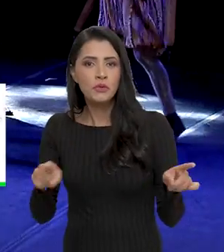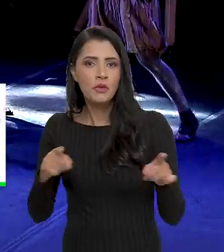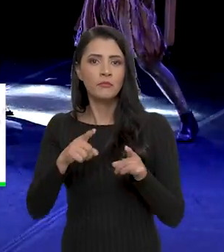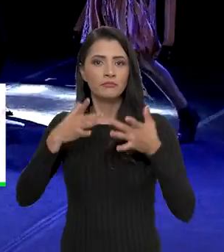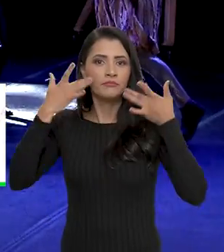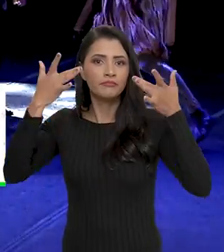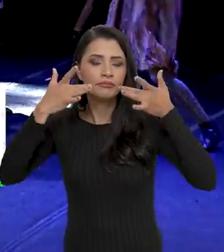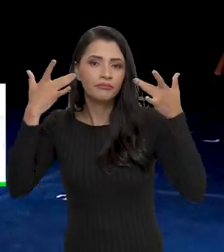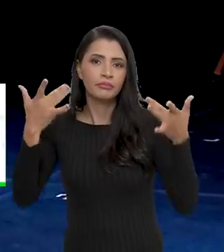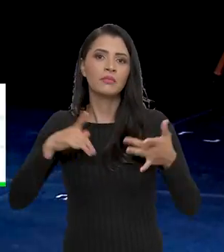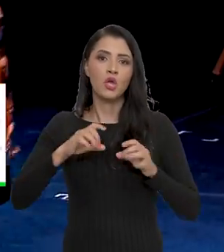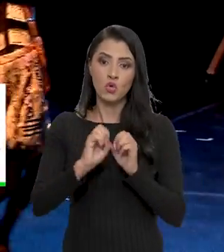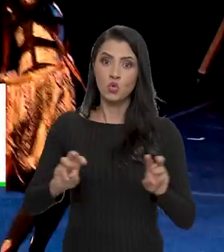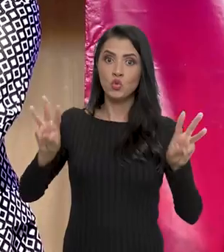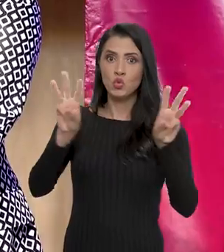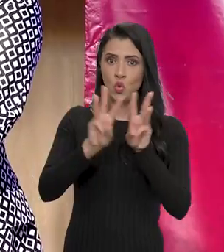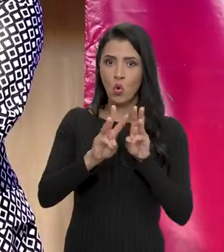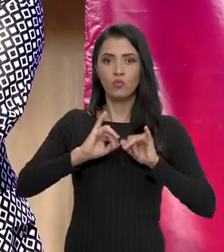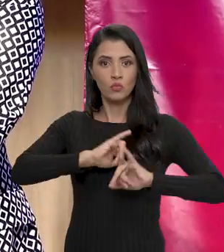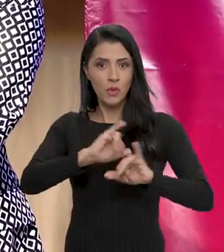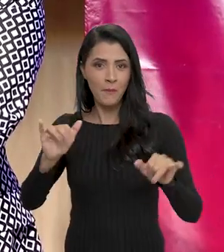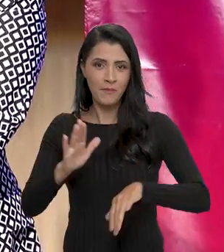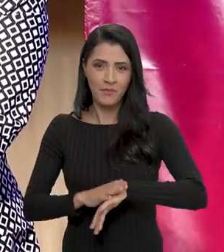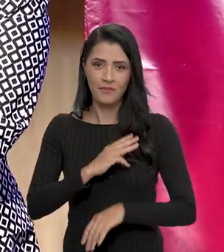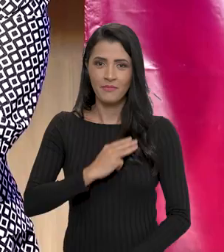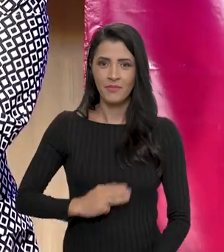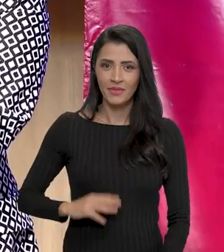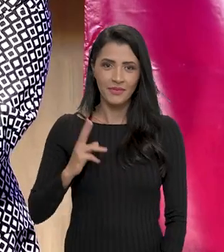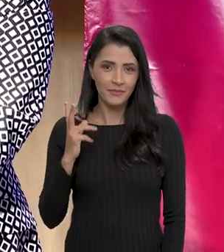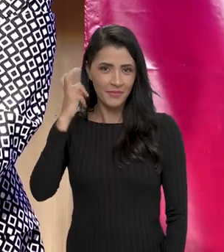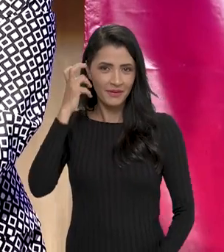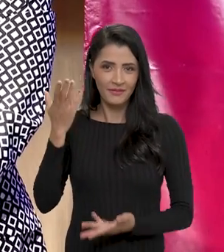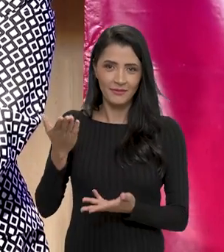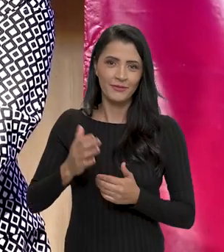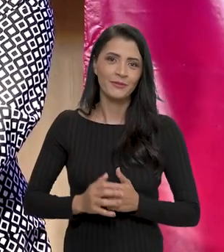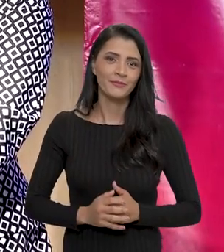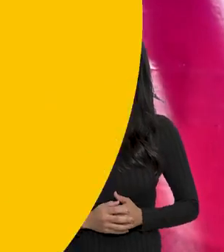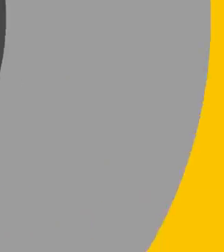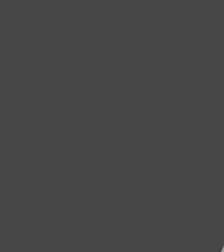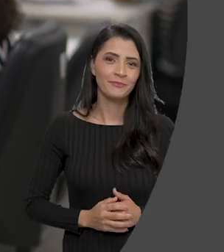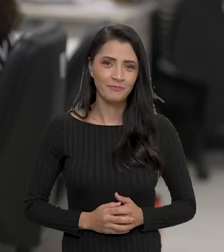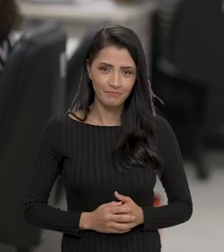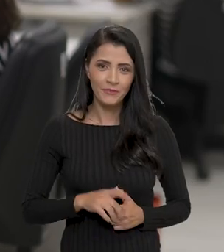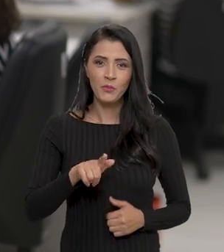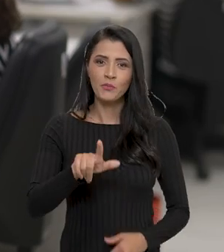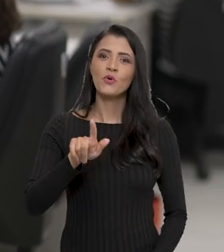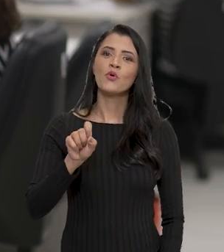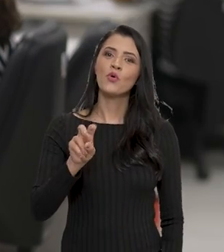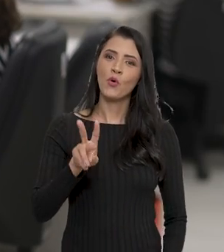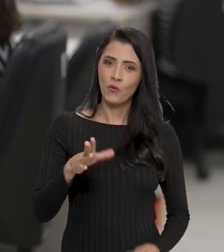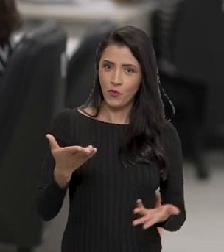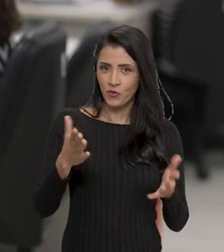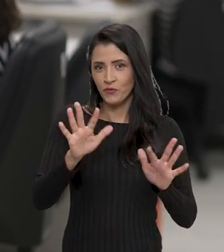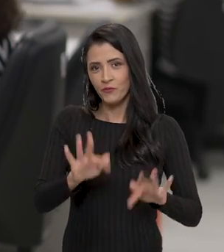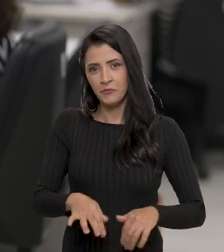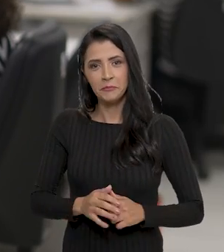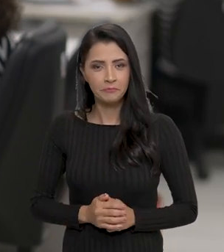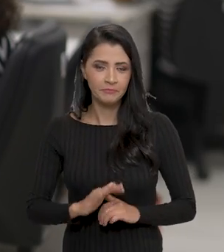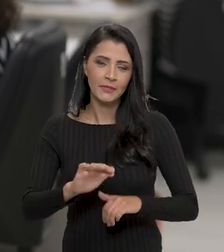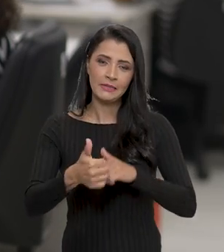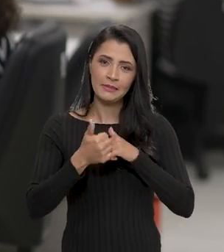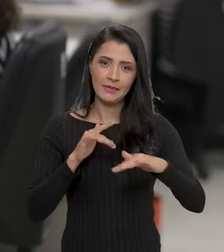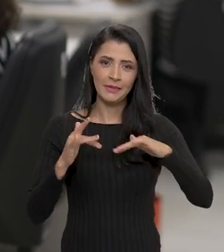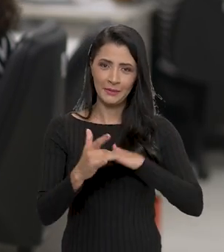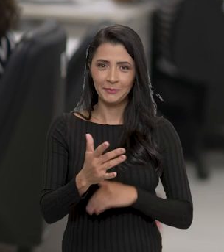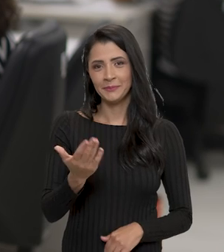musicais, espetáculos e shows. O anúncio foi feito pela ministra Margarete Menezes. E o ponto gov de hoje fica por aqui